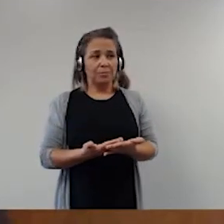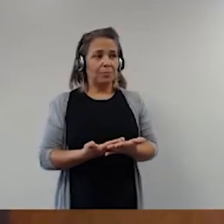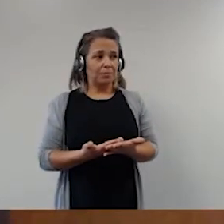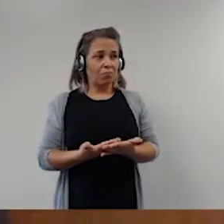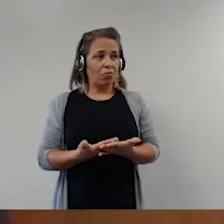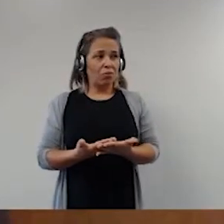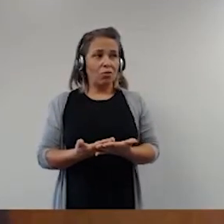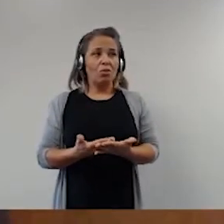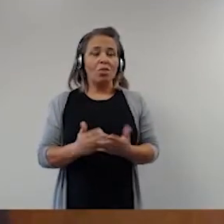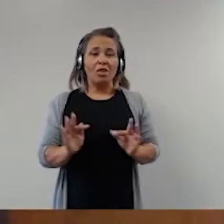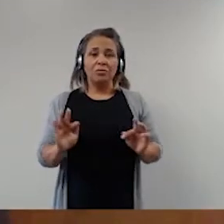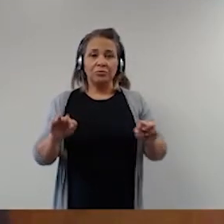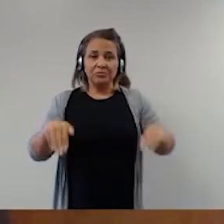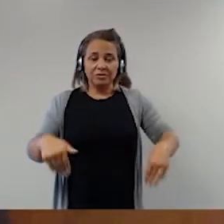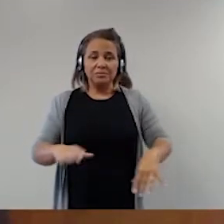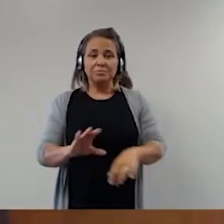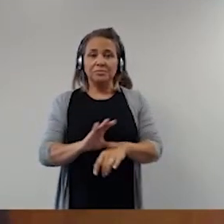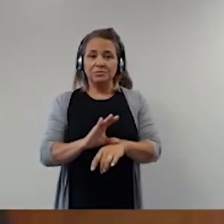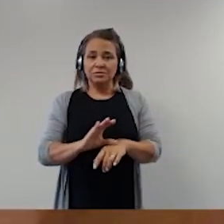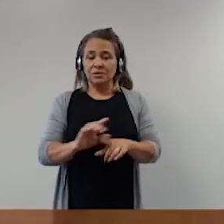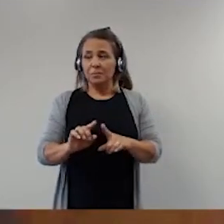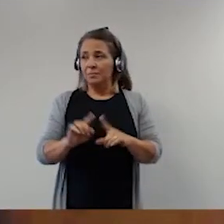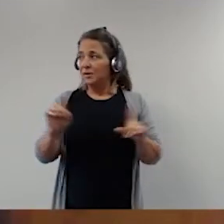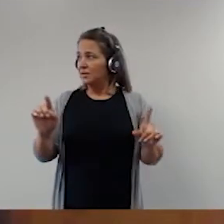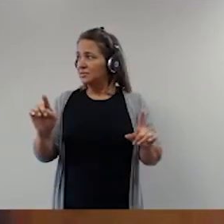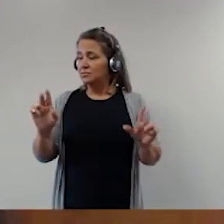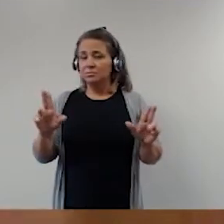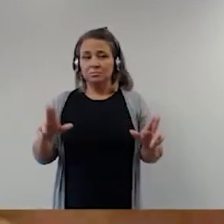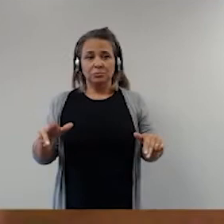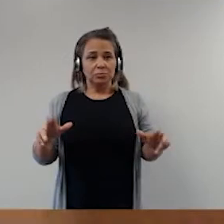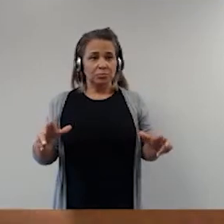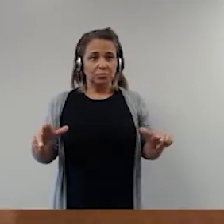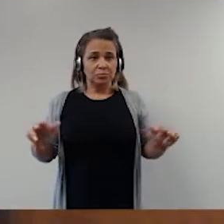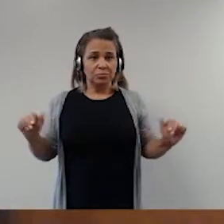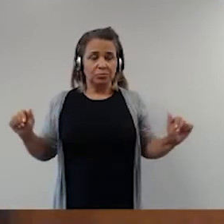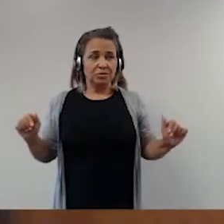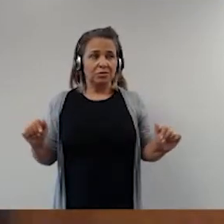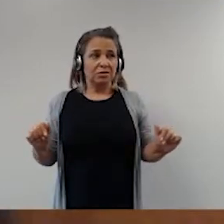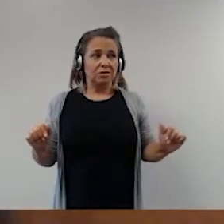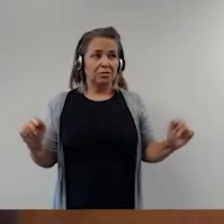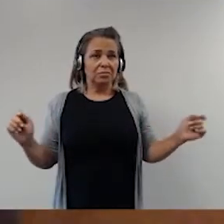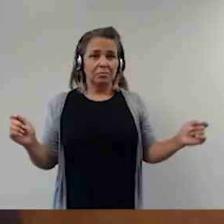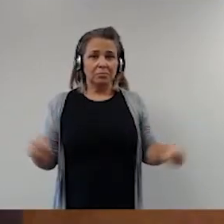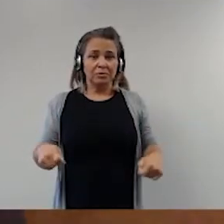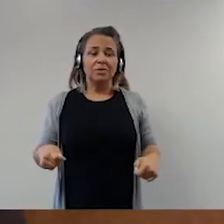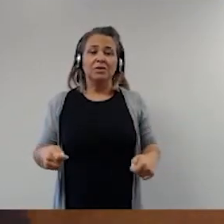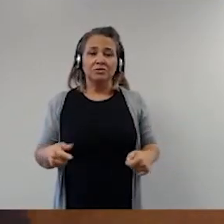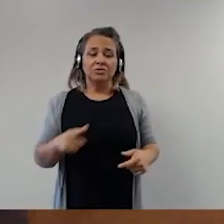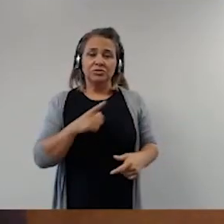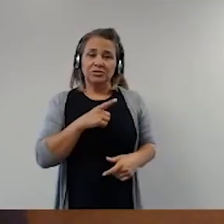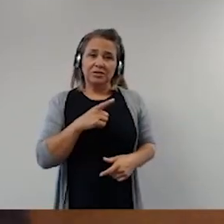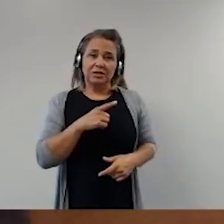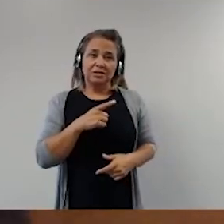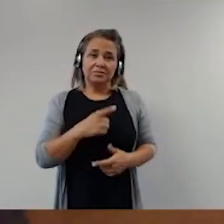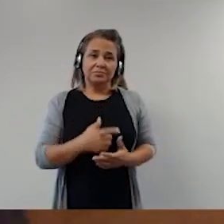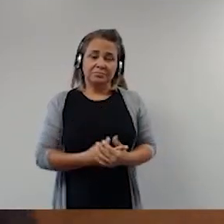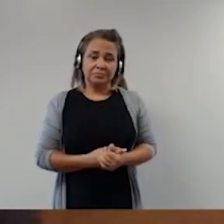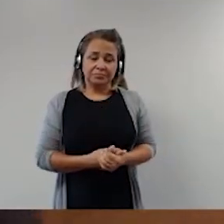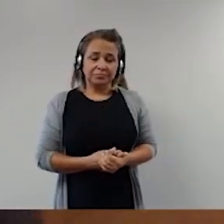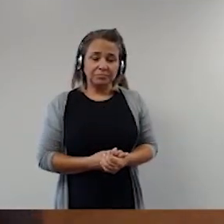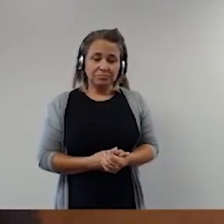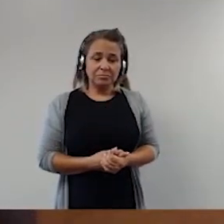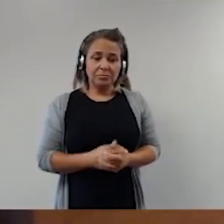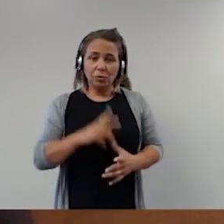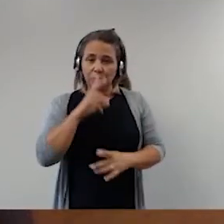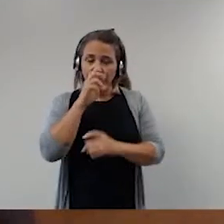final a Constituição, mas jamais permitindo que haja alguma espécie de supremacia de um poder sobre